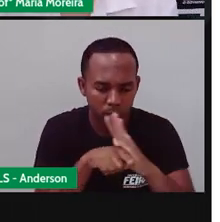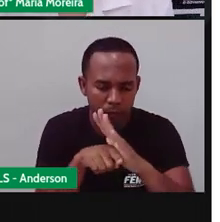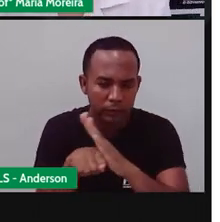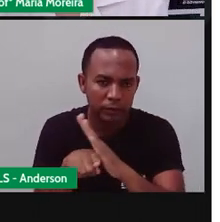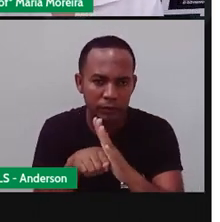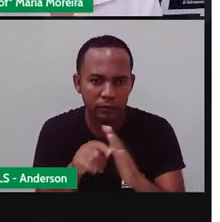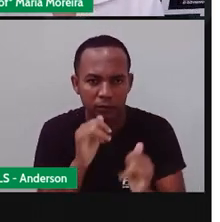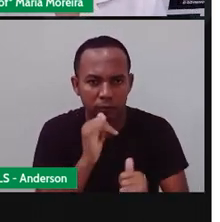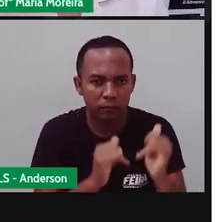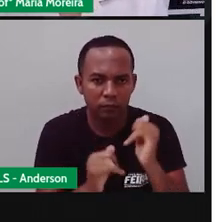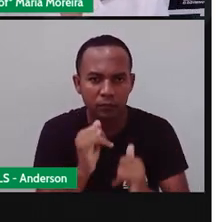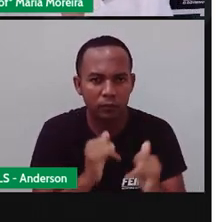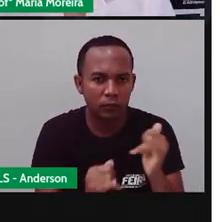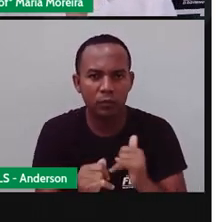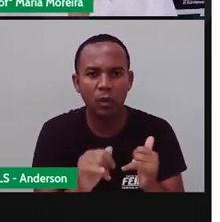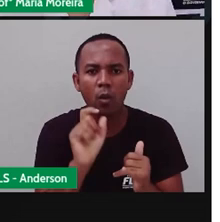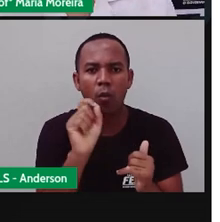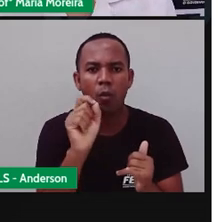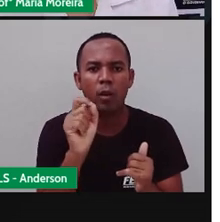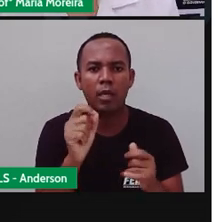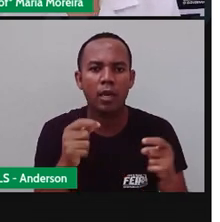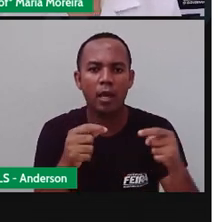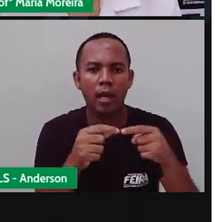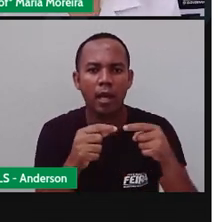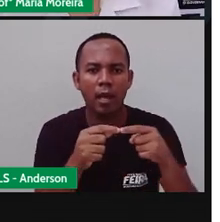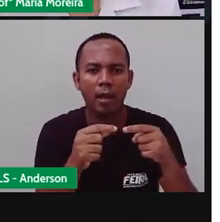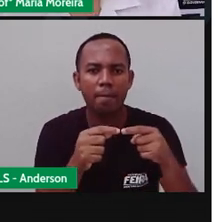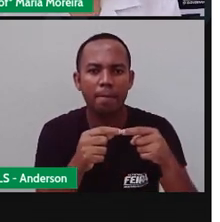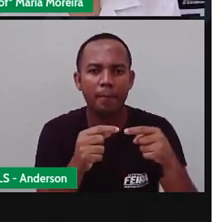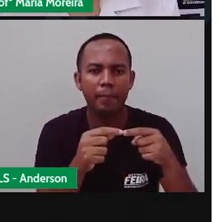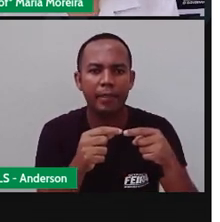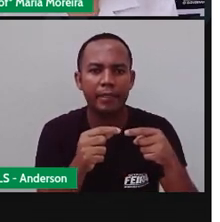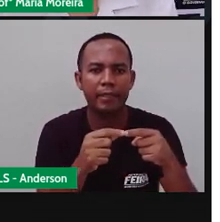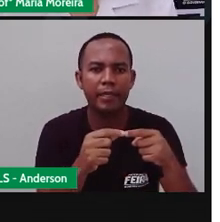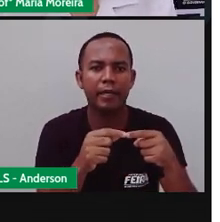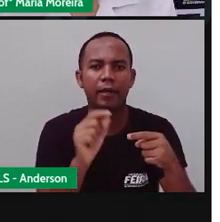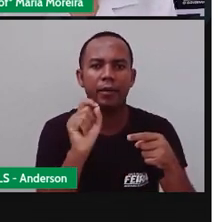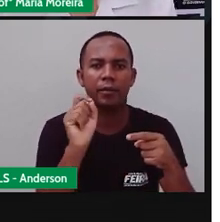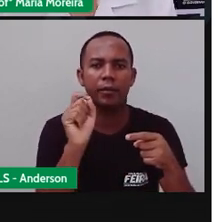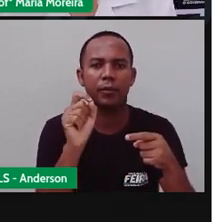paisagem é um substantivo feminino. Você sabe o que é um substantivo?